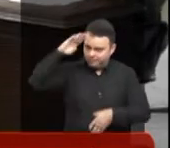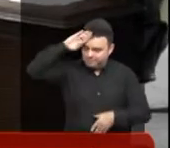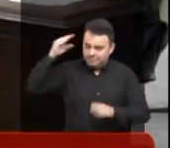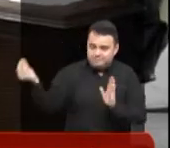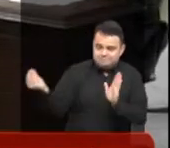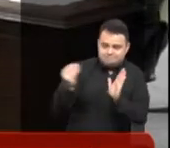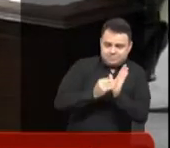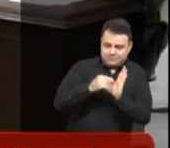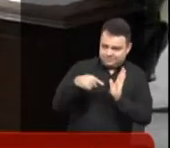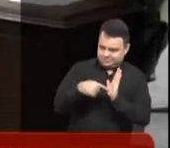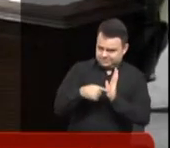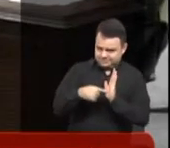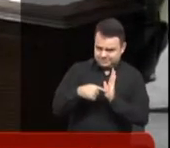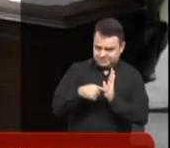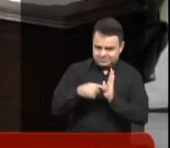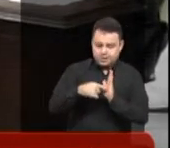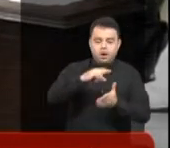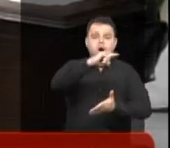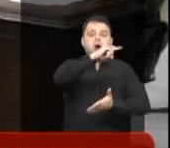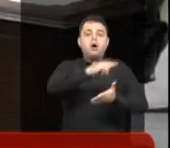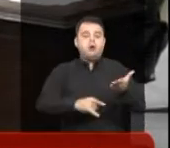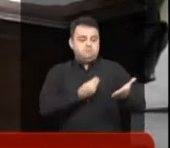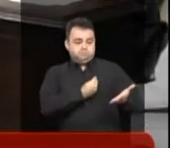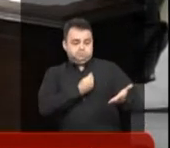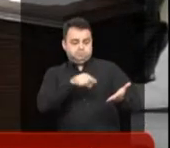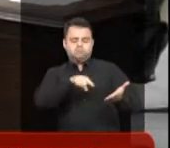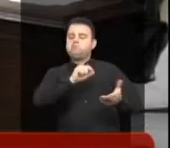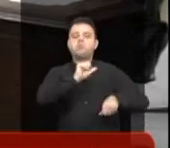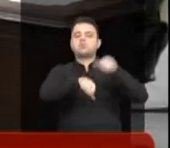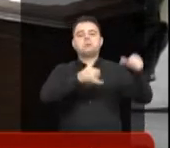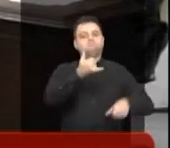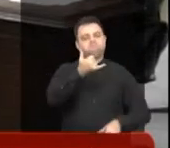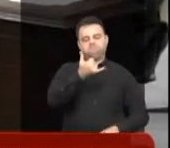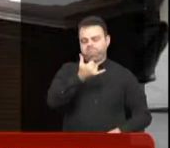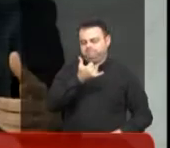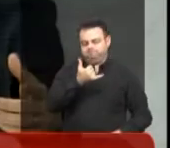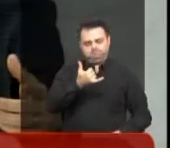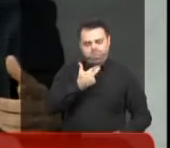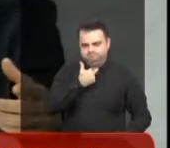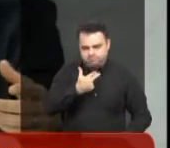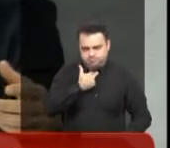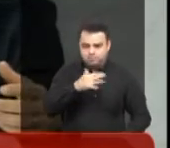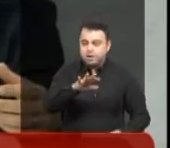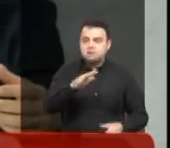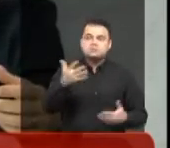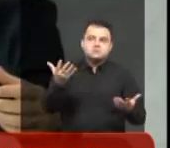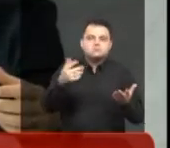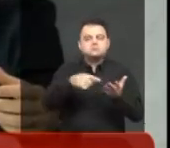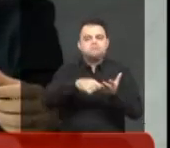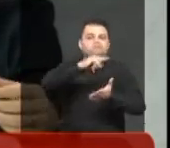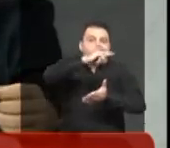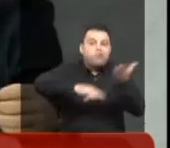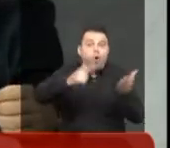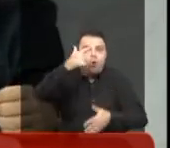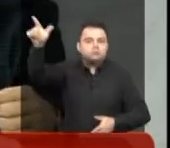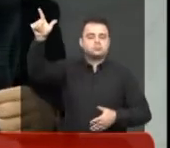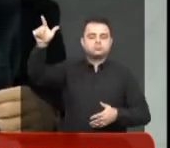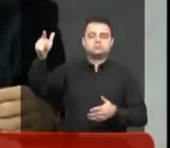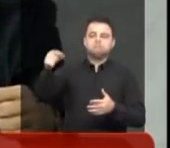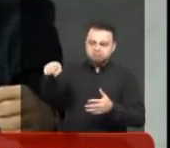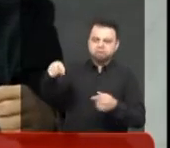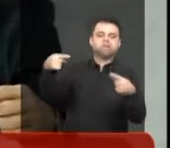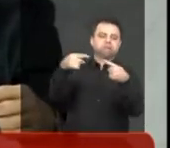que não poderia mexer num contrato em vigência. Agora, na renovação, acho que poderia inserir, mas